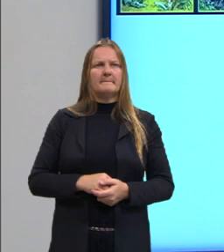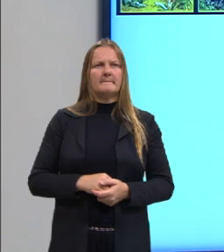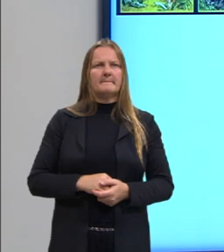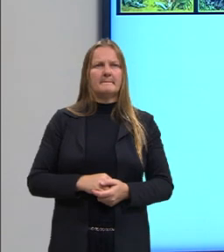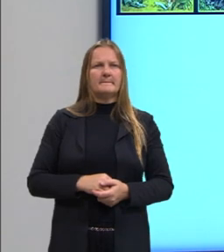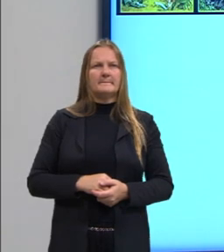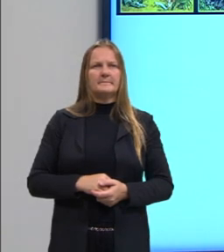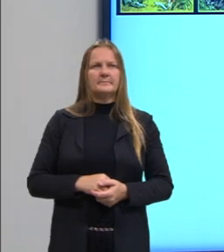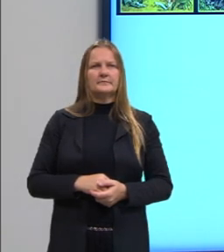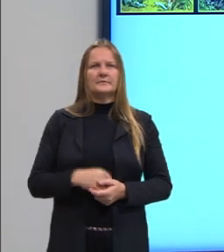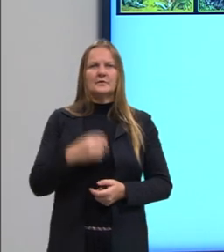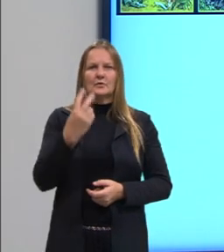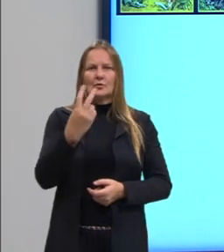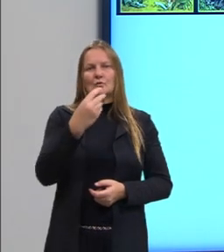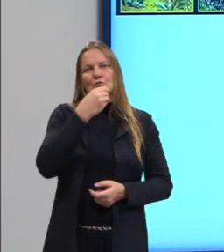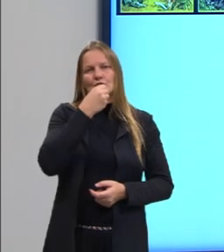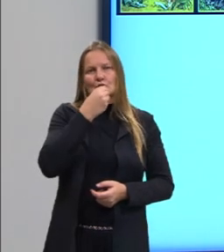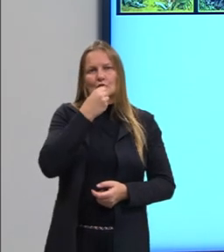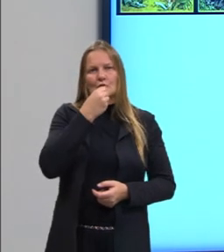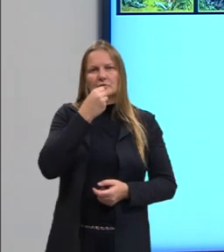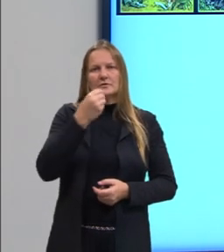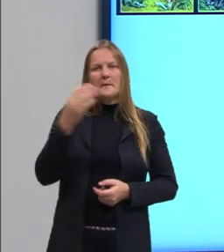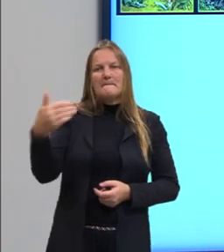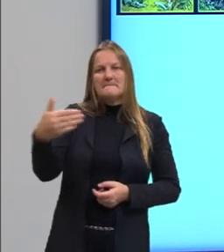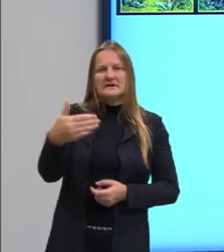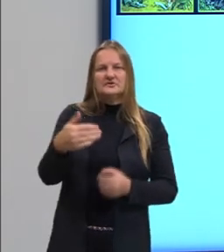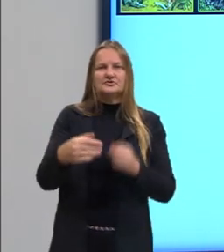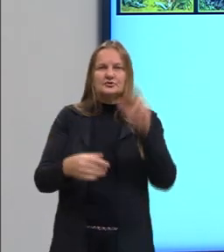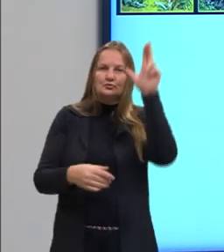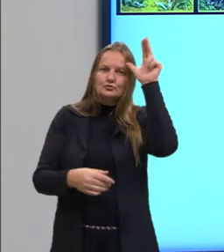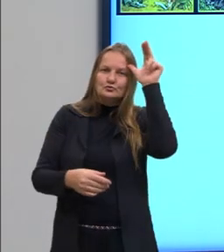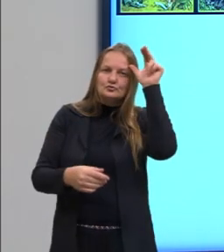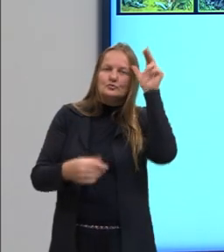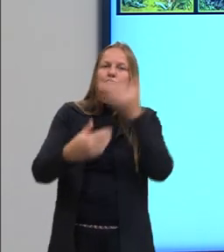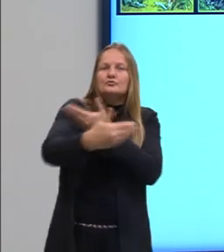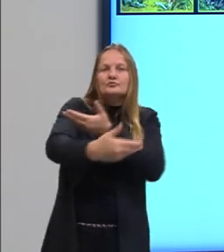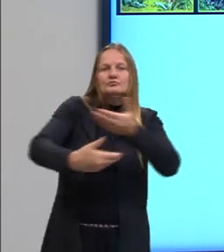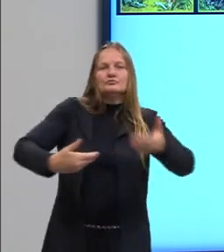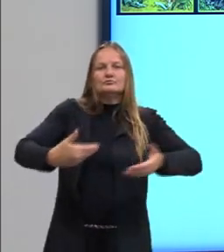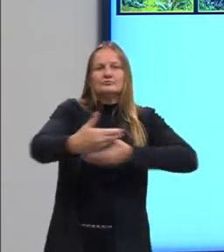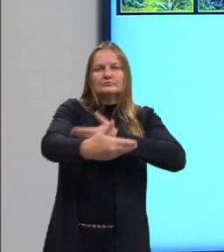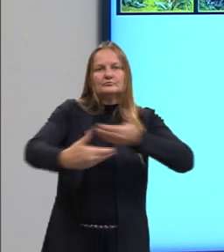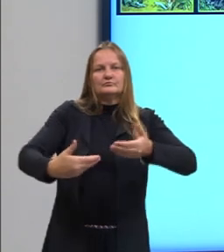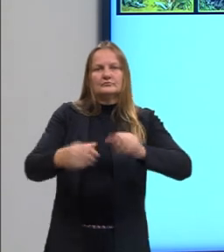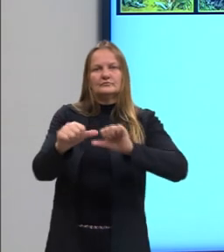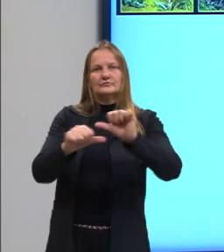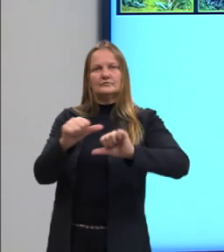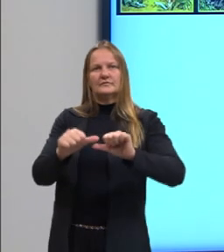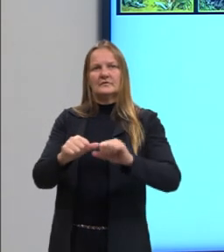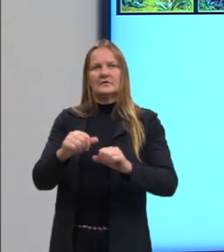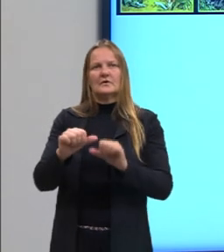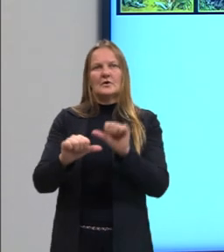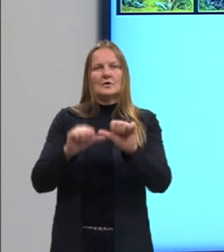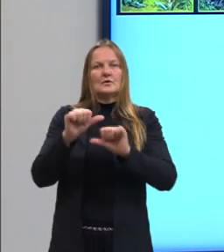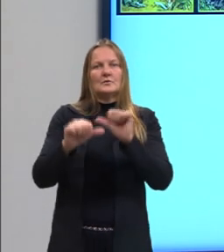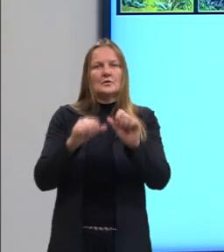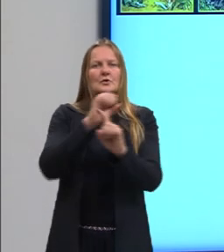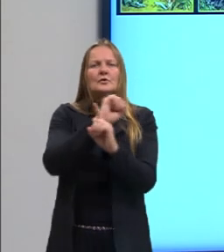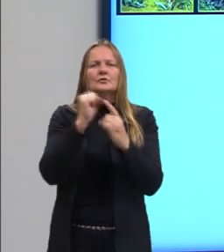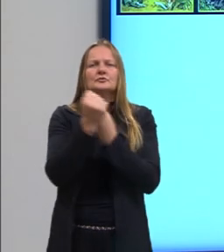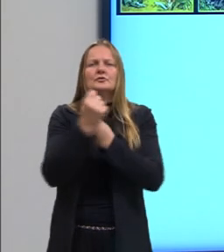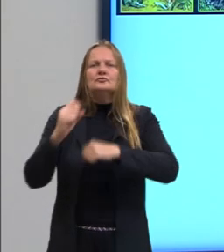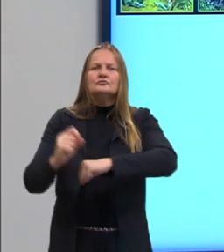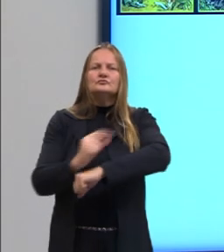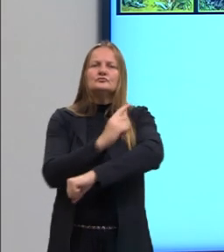haviam dois homens, então, trocando, né, peixe por lebre ou peixe por um coelho, e depois, então, decorrer da evolução social, no